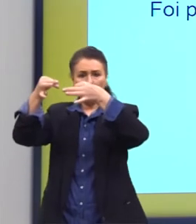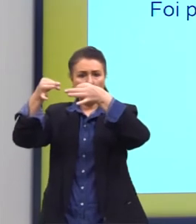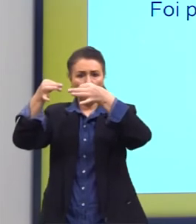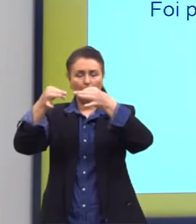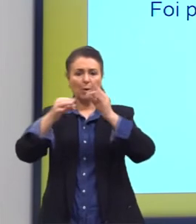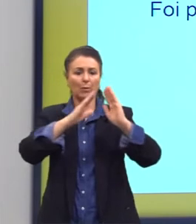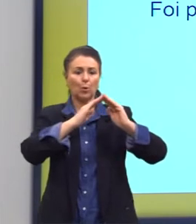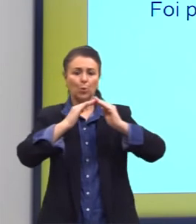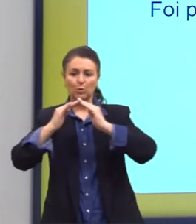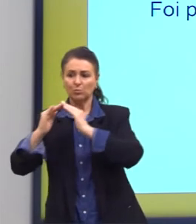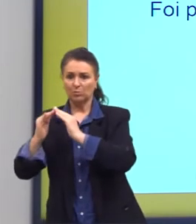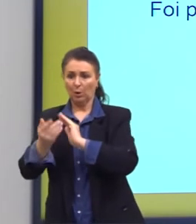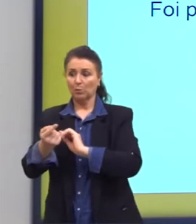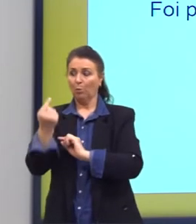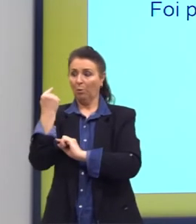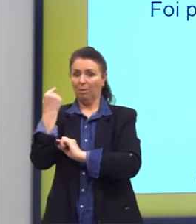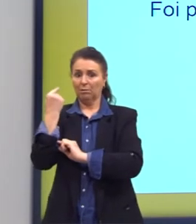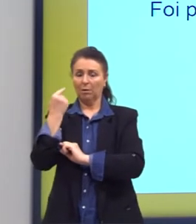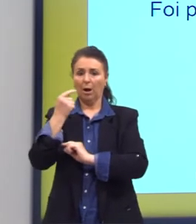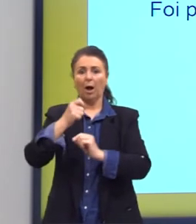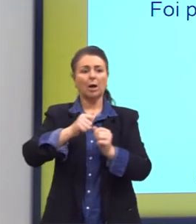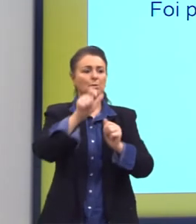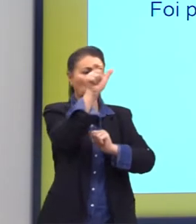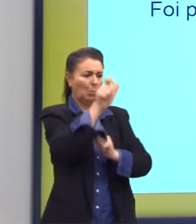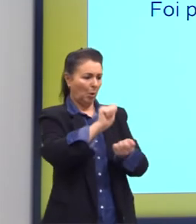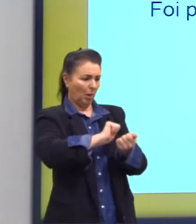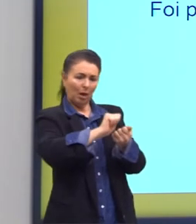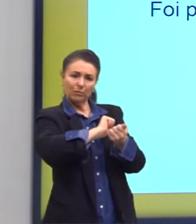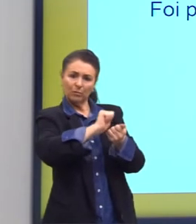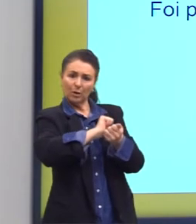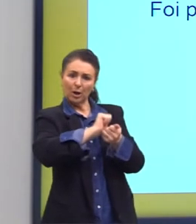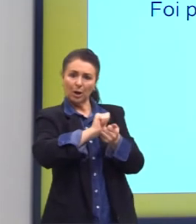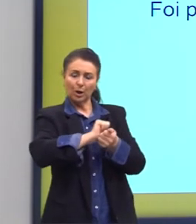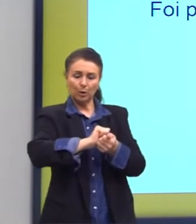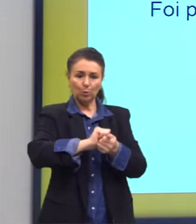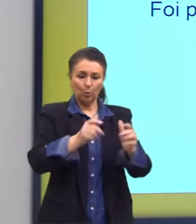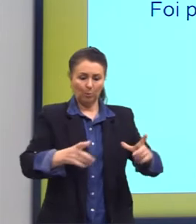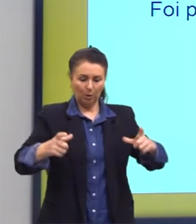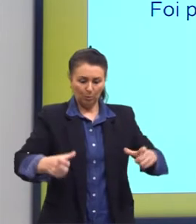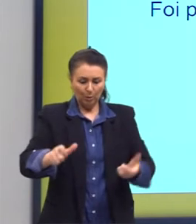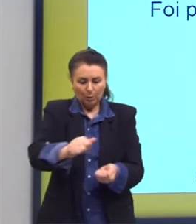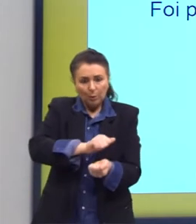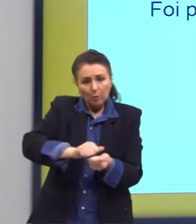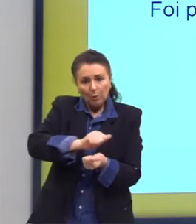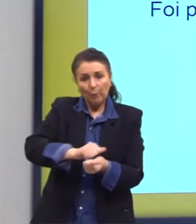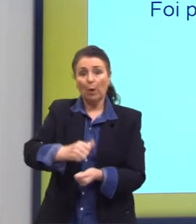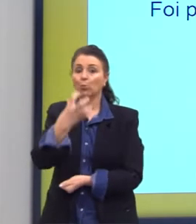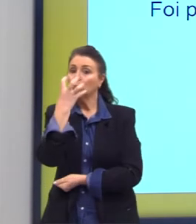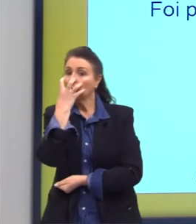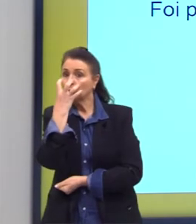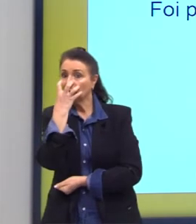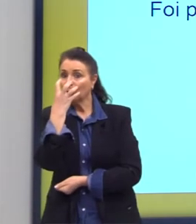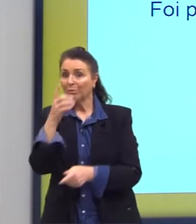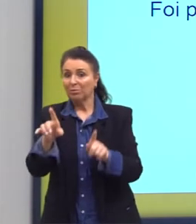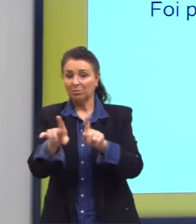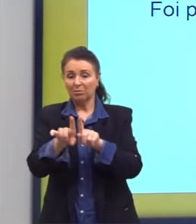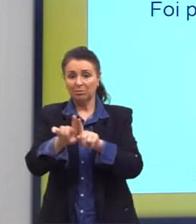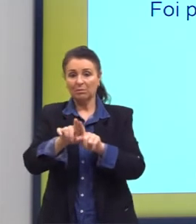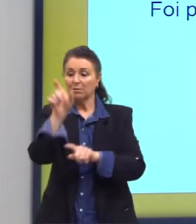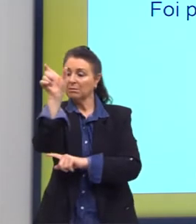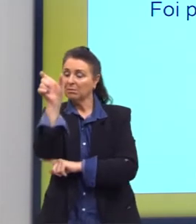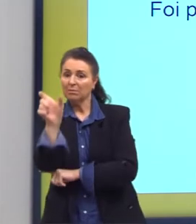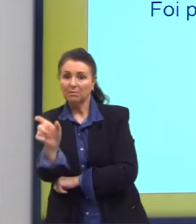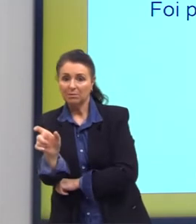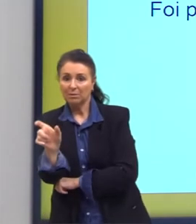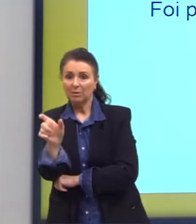Curtiço atrás, pessoas lavando roupa ali numa bacia, um cachorrinho, uma pessoa